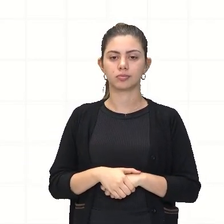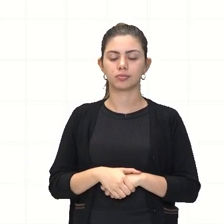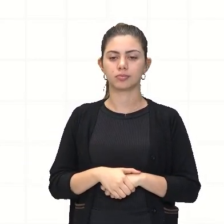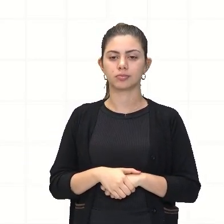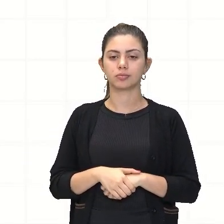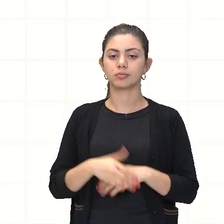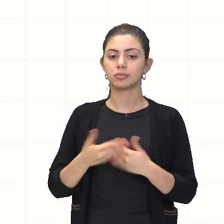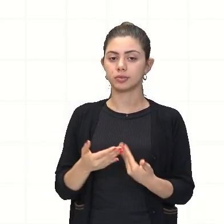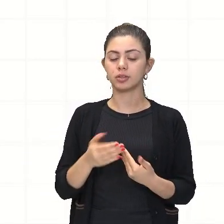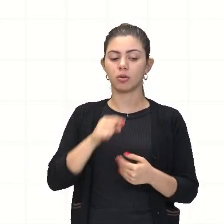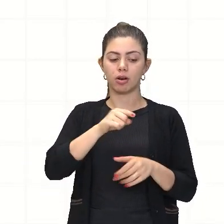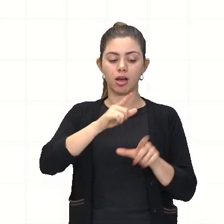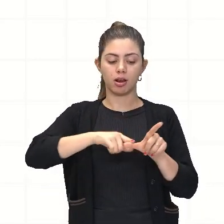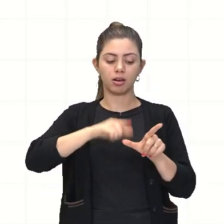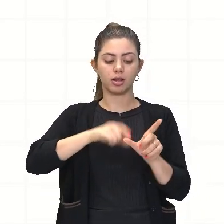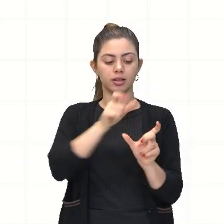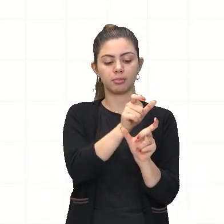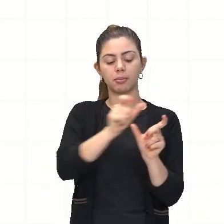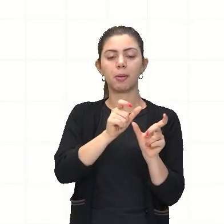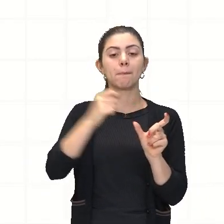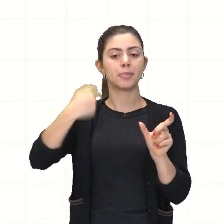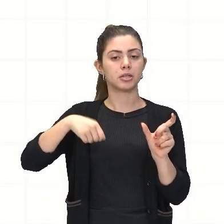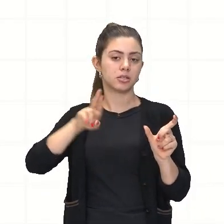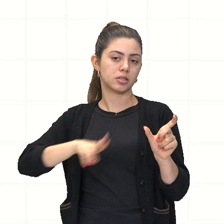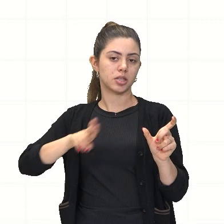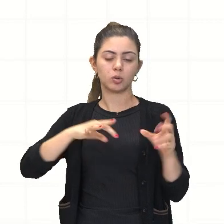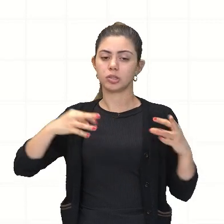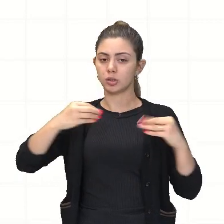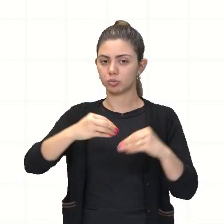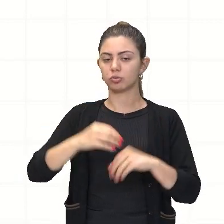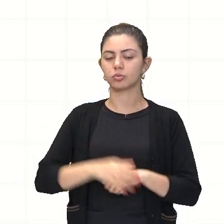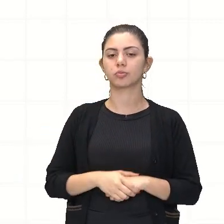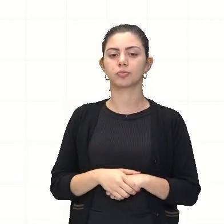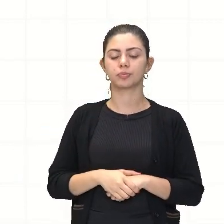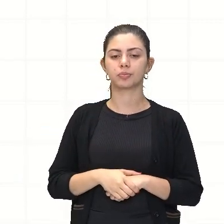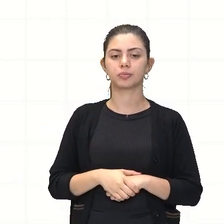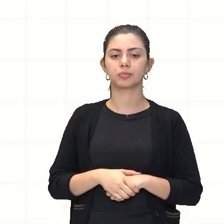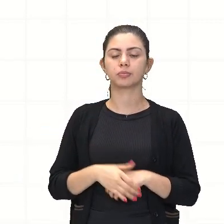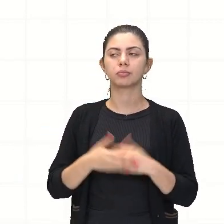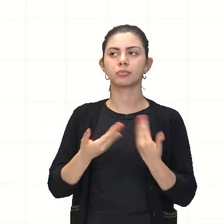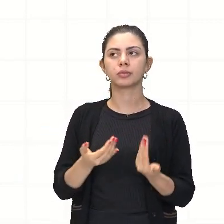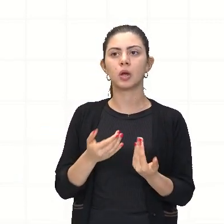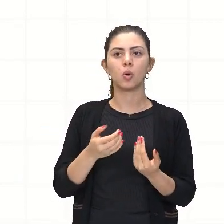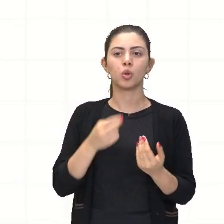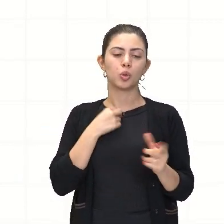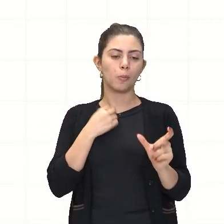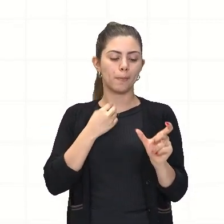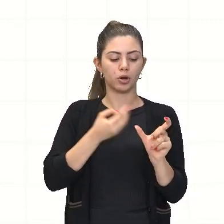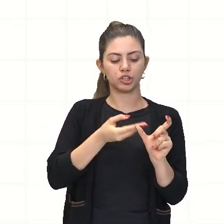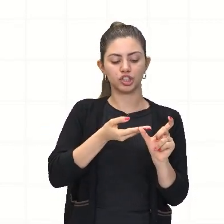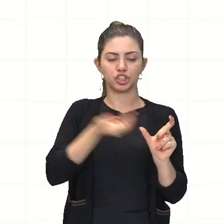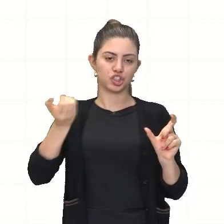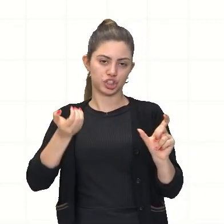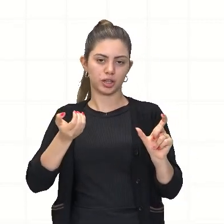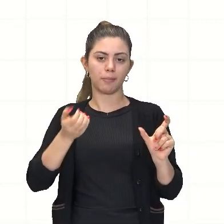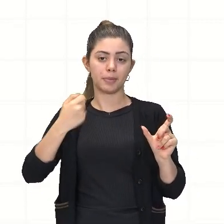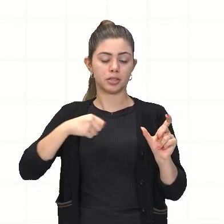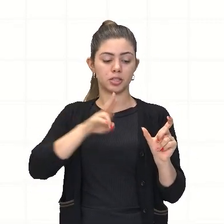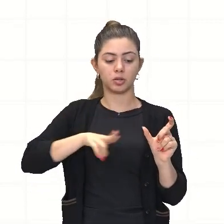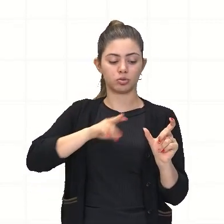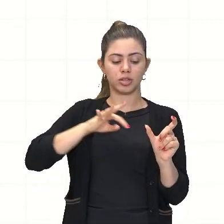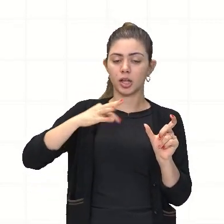beleza? Não pode, nenhuma pode ficar de fora. Ora, se nenhuma pode ficar de fora. E o que foi que aconteceu?